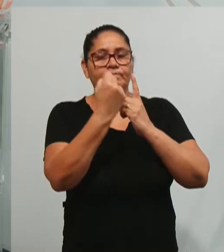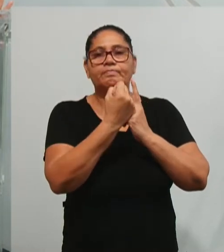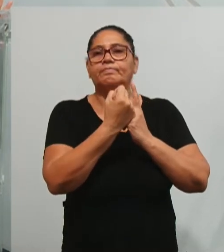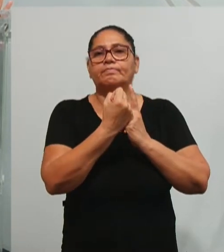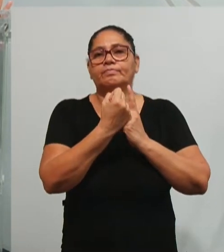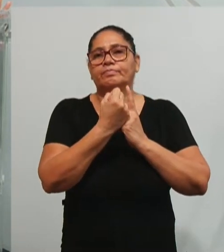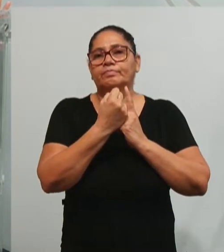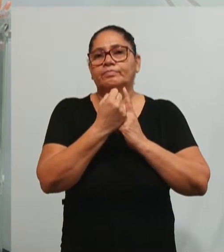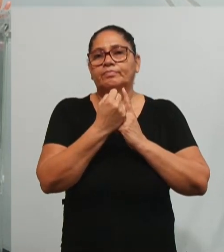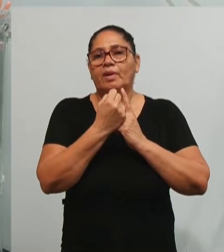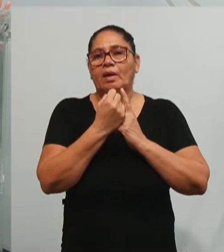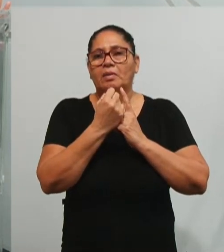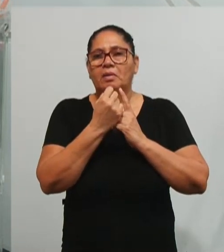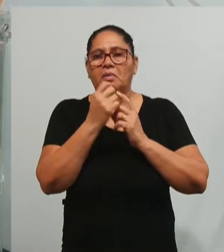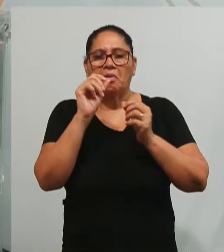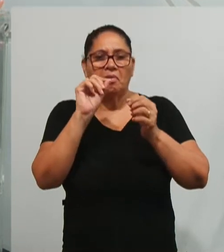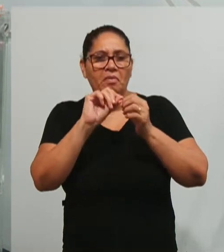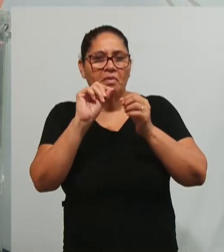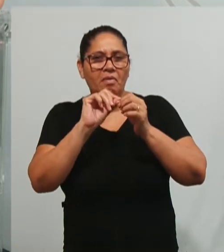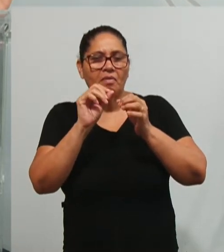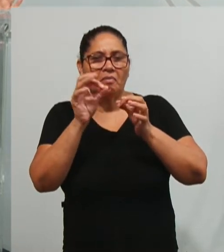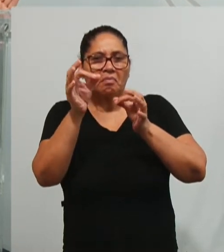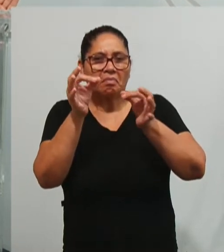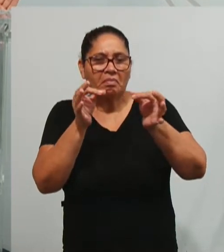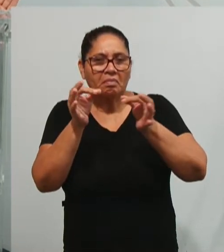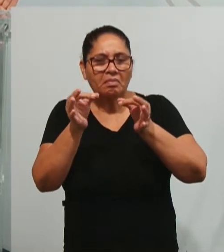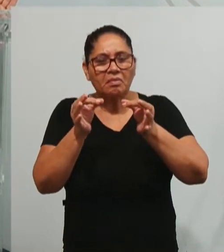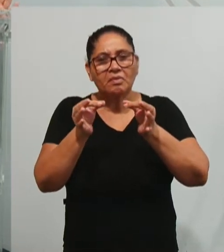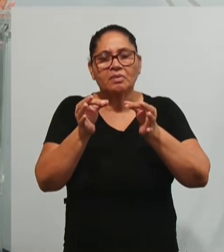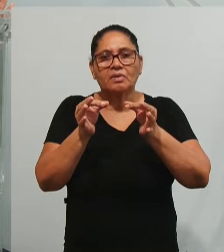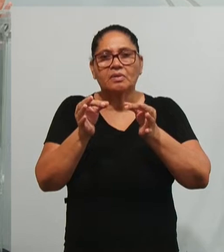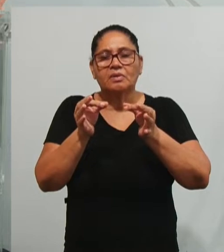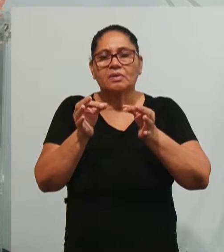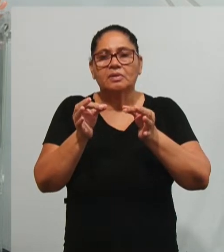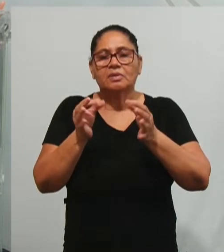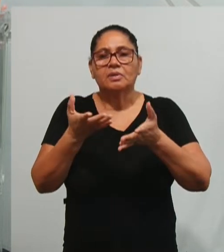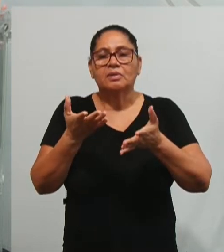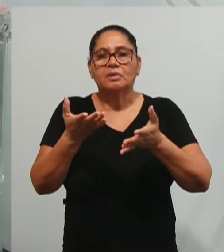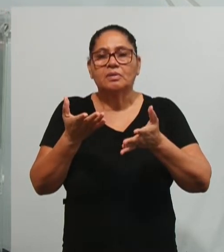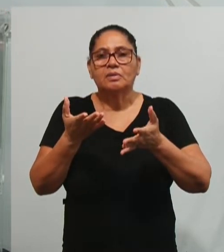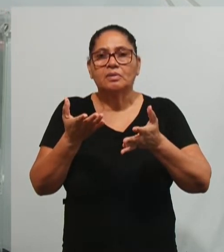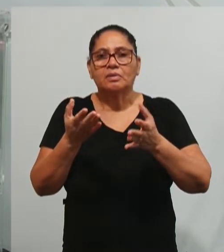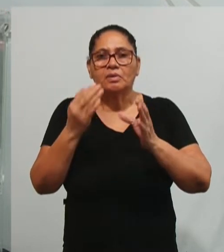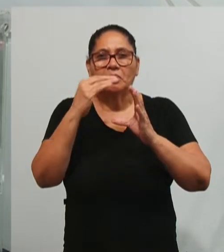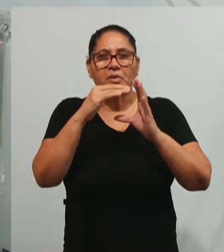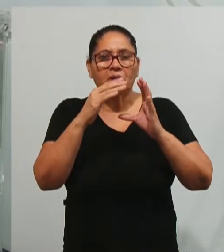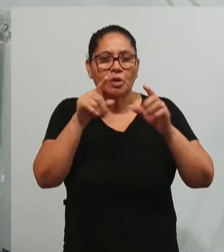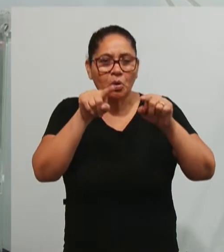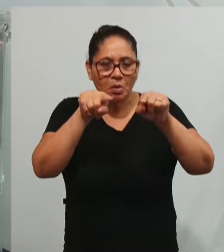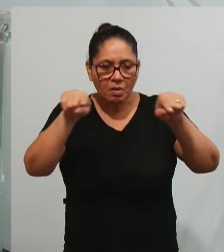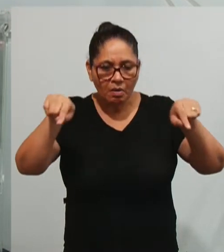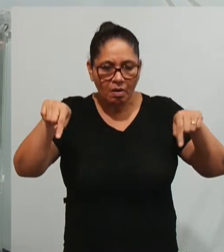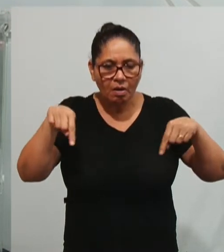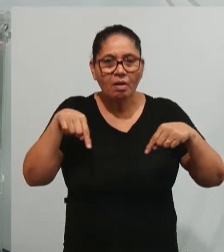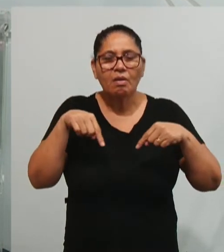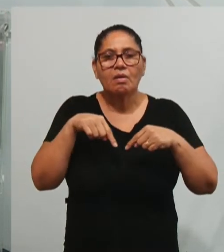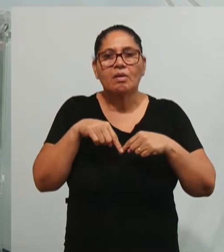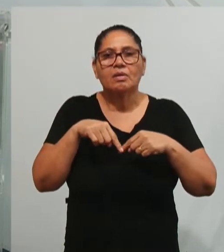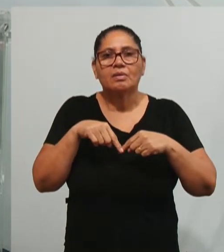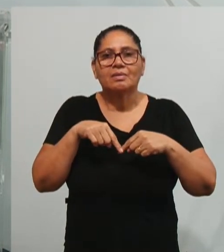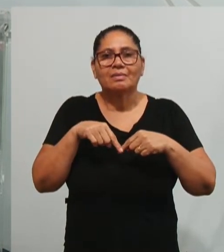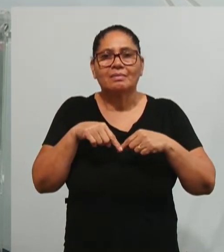estão sendo moldados, não deverão ser moldados dentro de um caixote, como se diz,